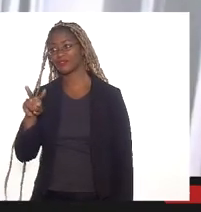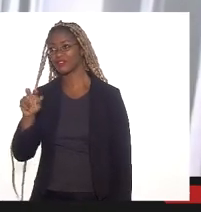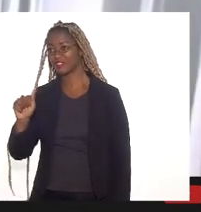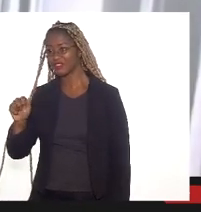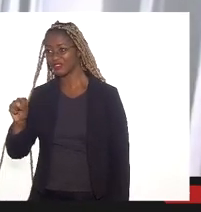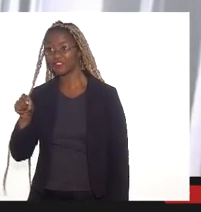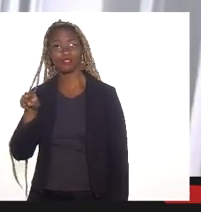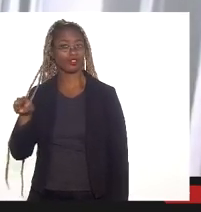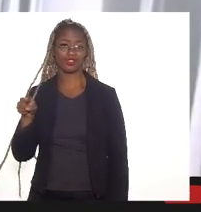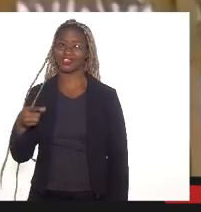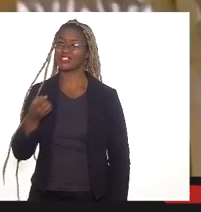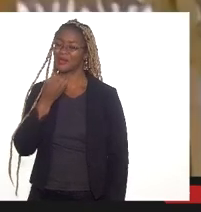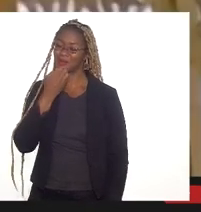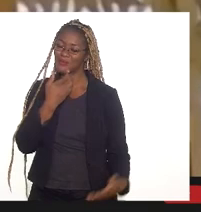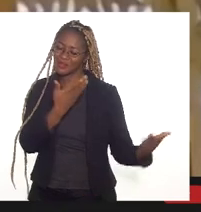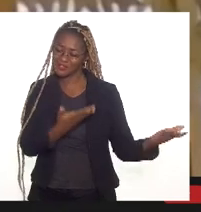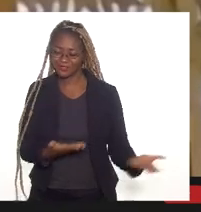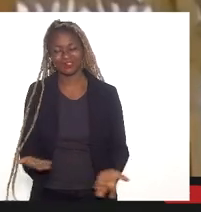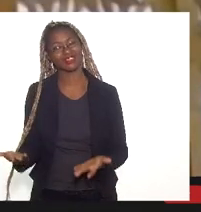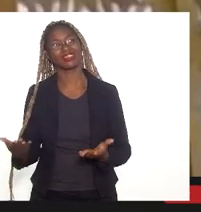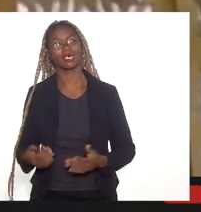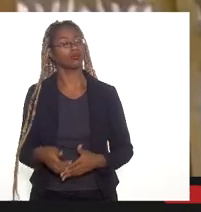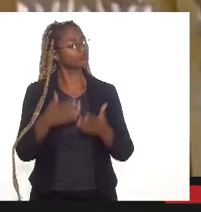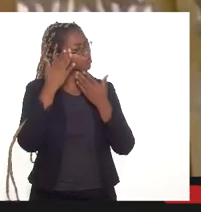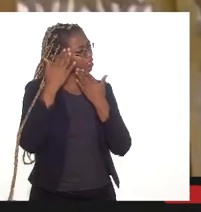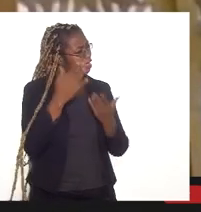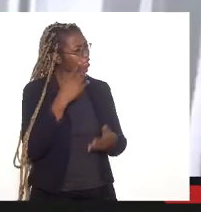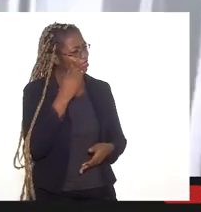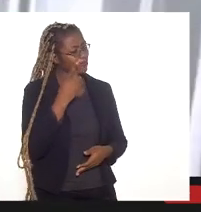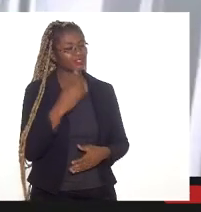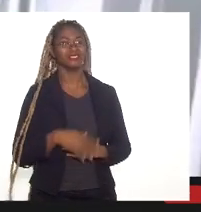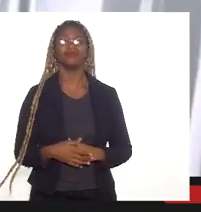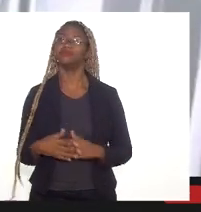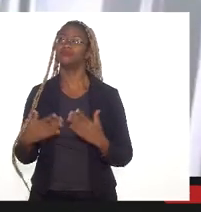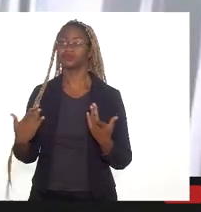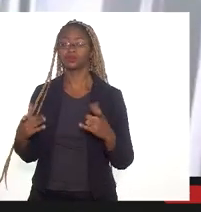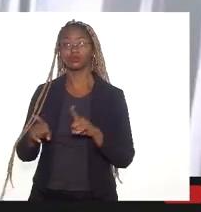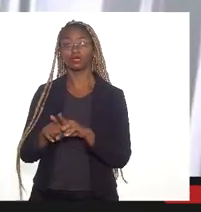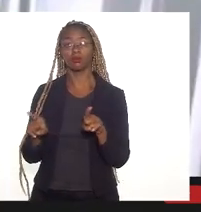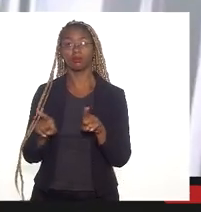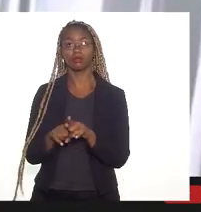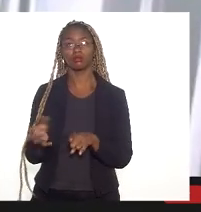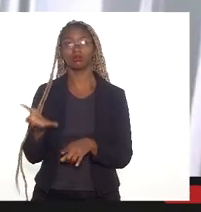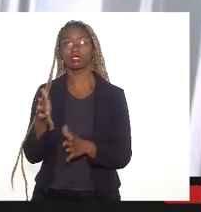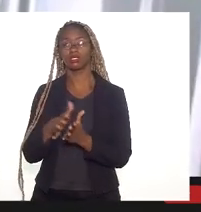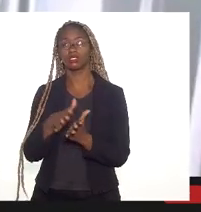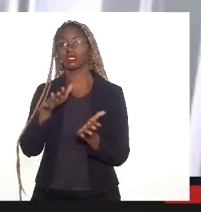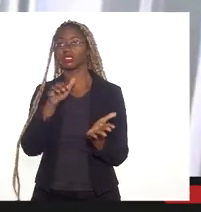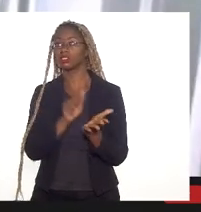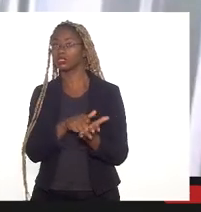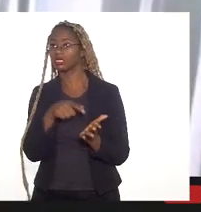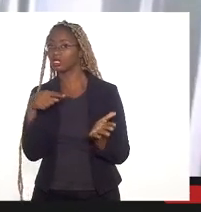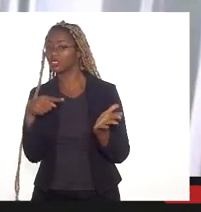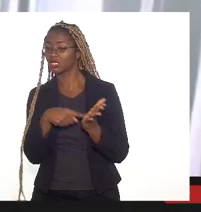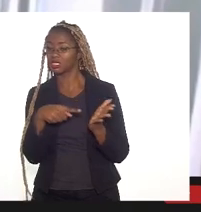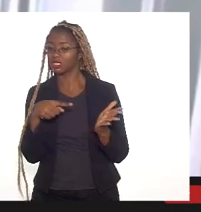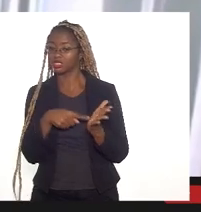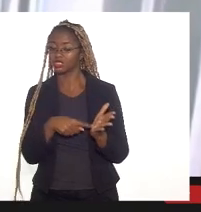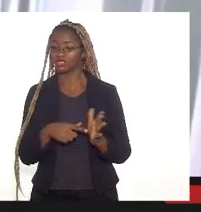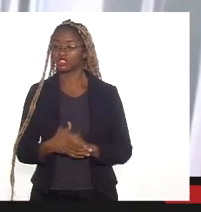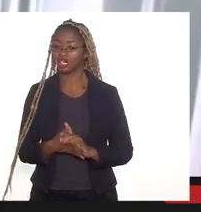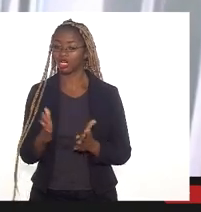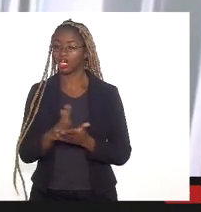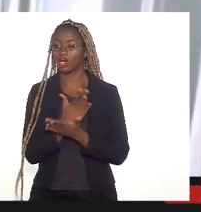audiência pública. Muito obrigada, deputado. Obrigado. E também quero registrar que